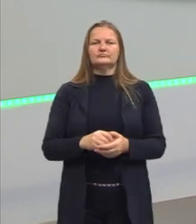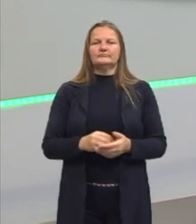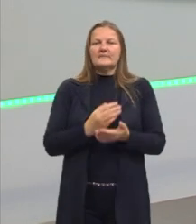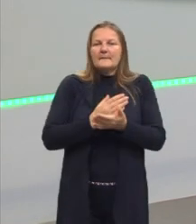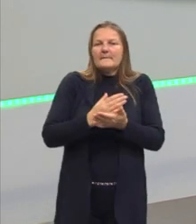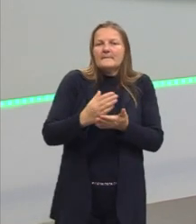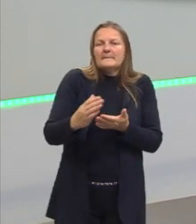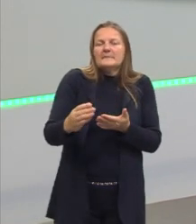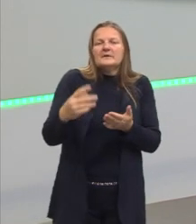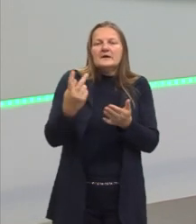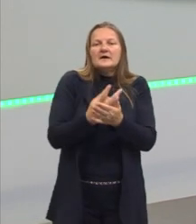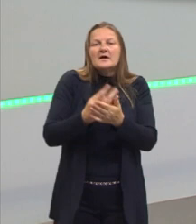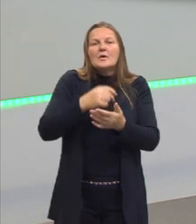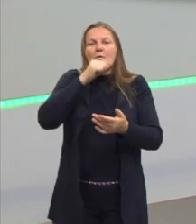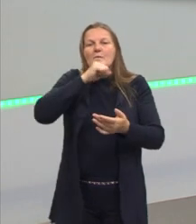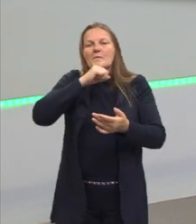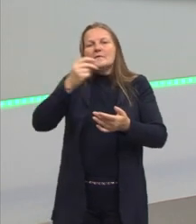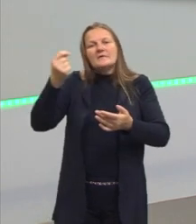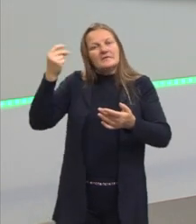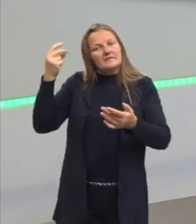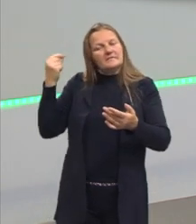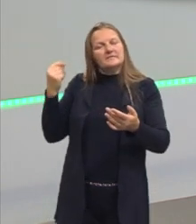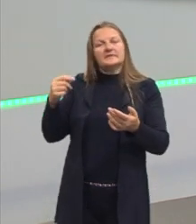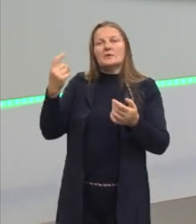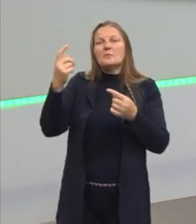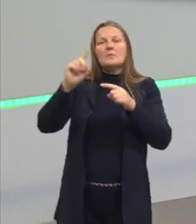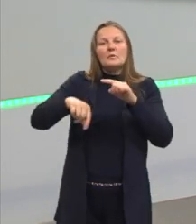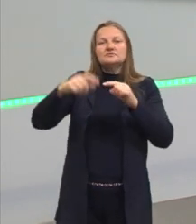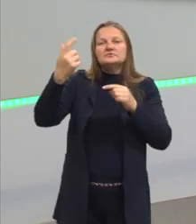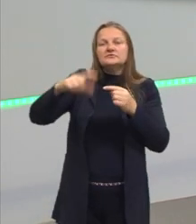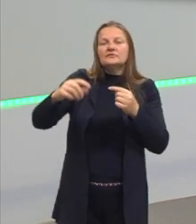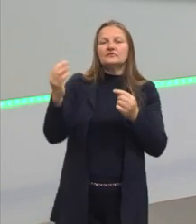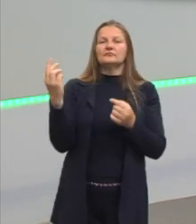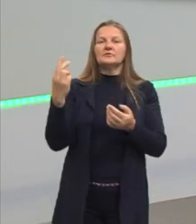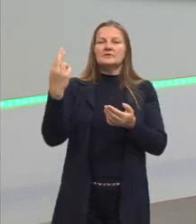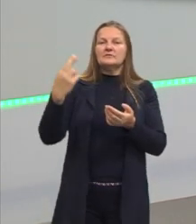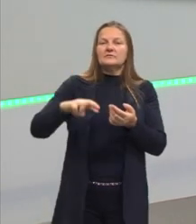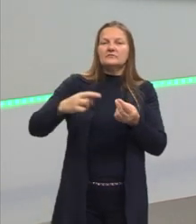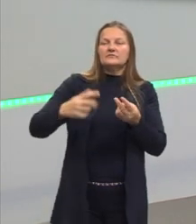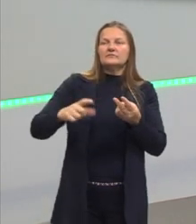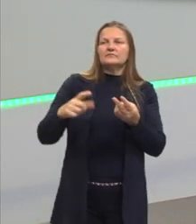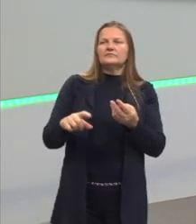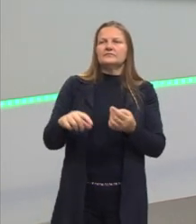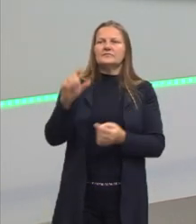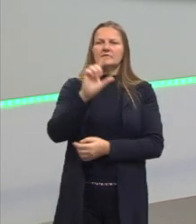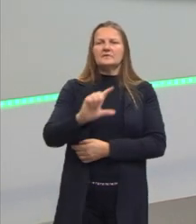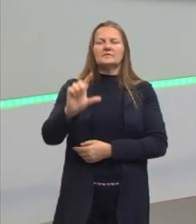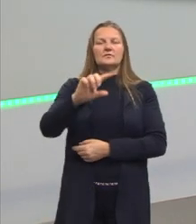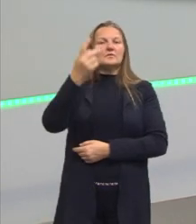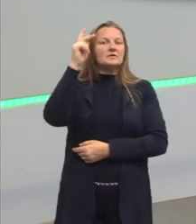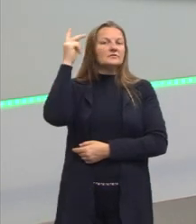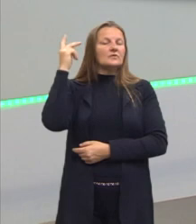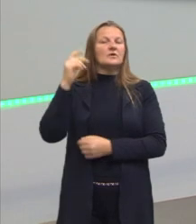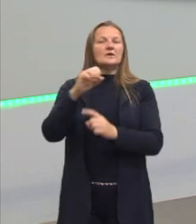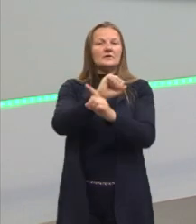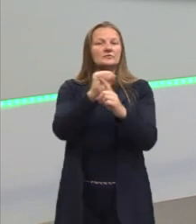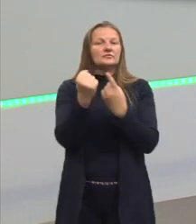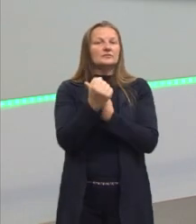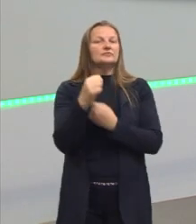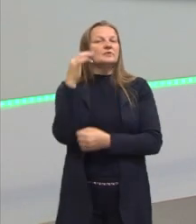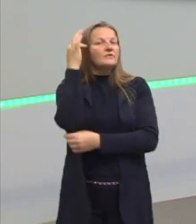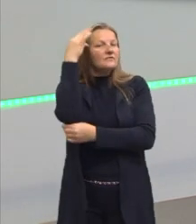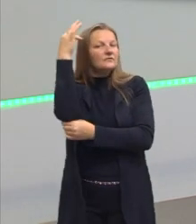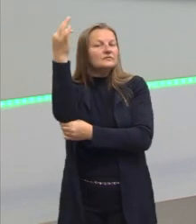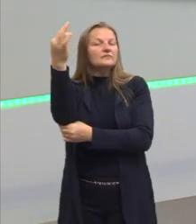partir desses erros do passado que nós não podemos repeti-los no futuro. Essa é a ideia da história, da literatura, da sociologia, da